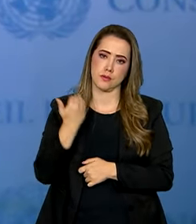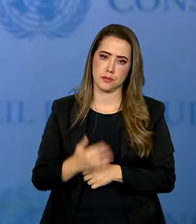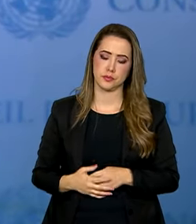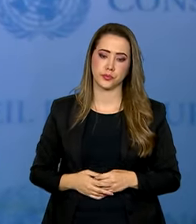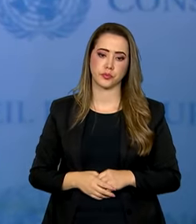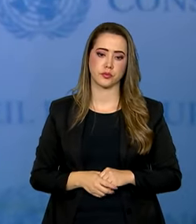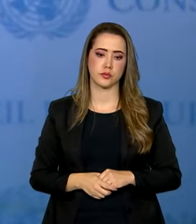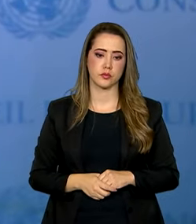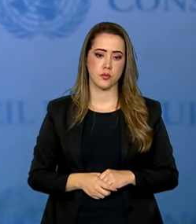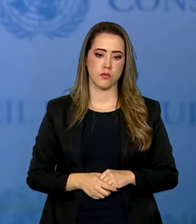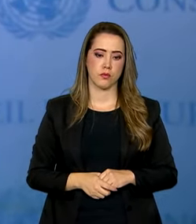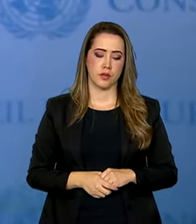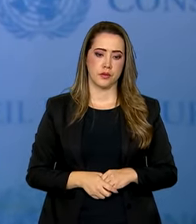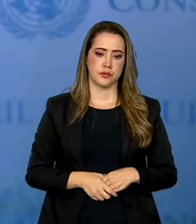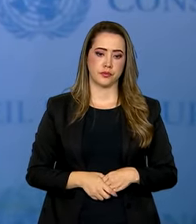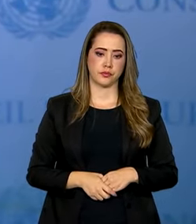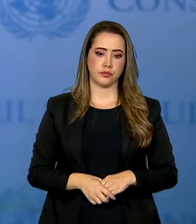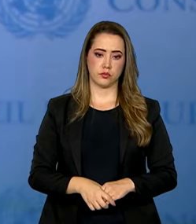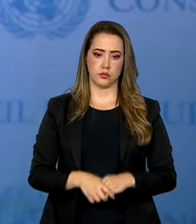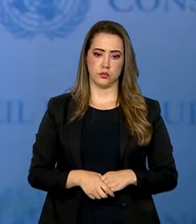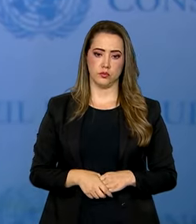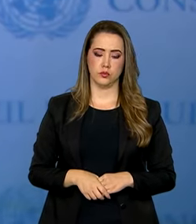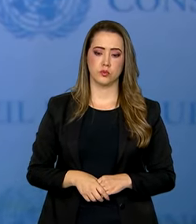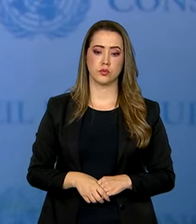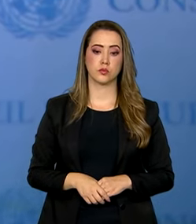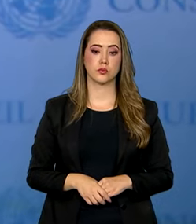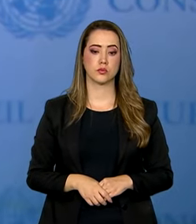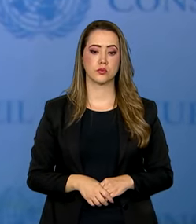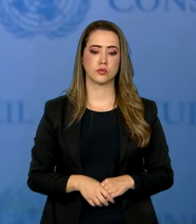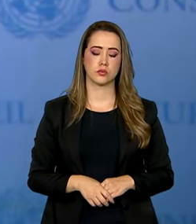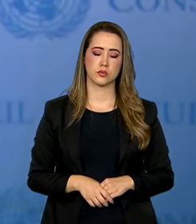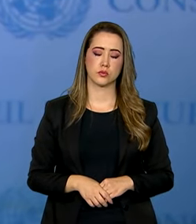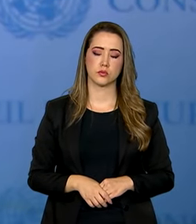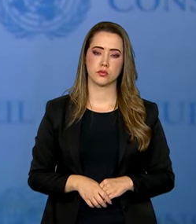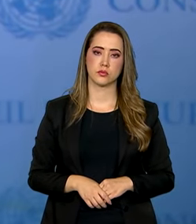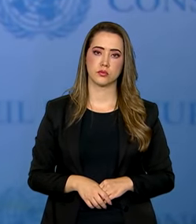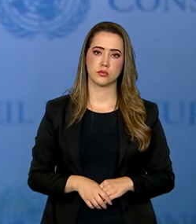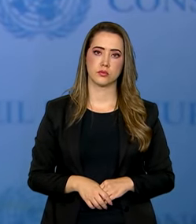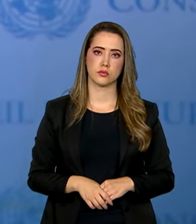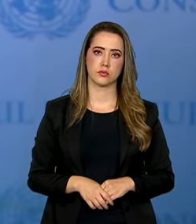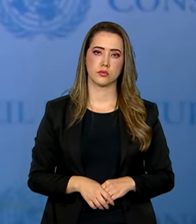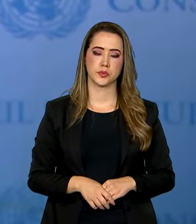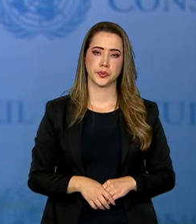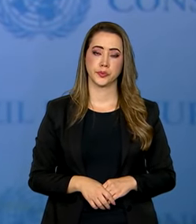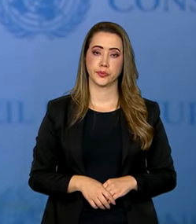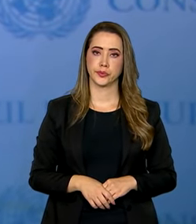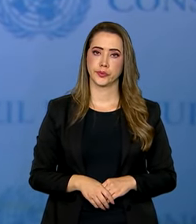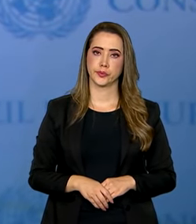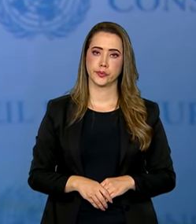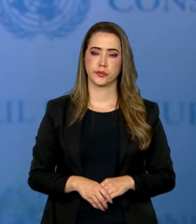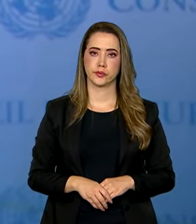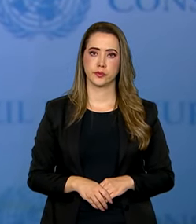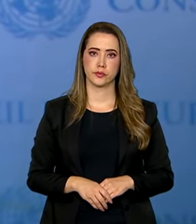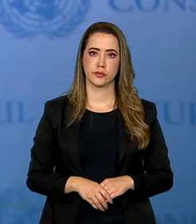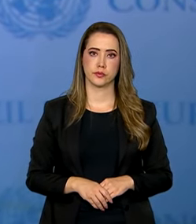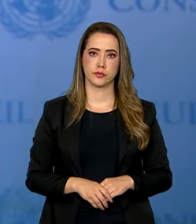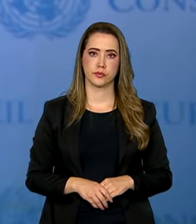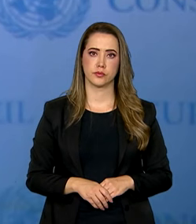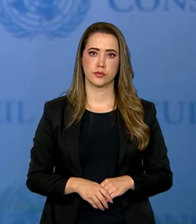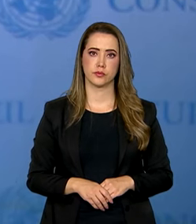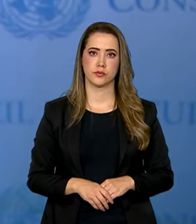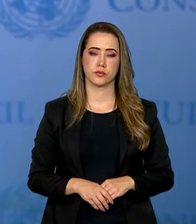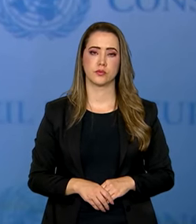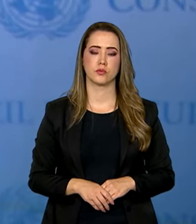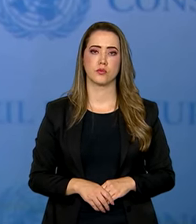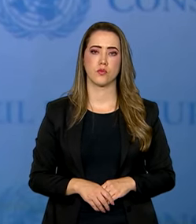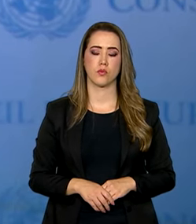de sangue. O acredita que o Conselho deveria actuar na face de uma quase imprecedente escalada de